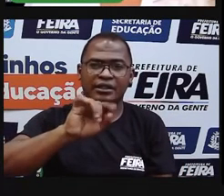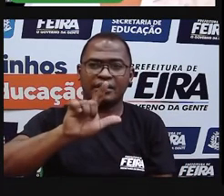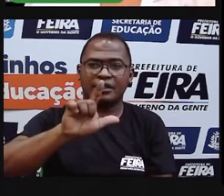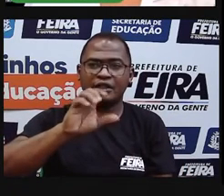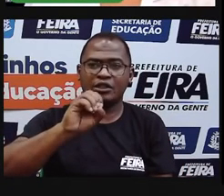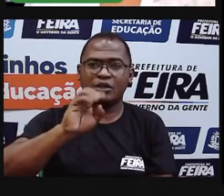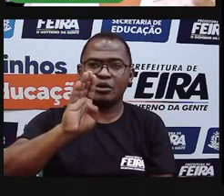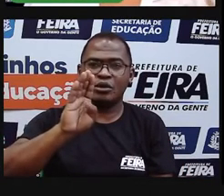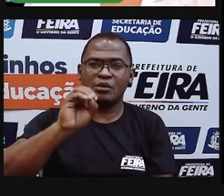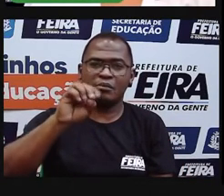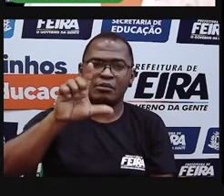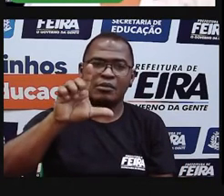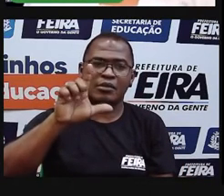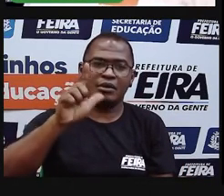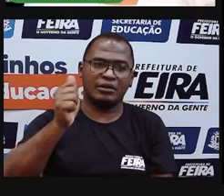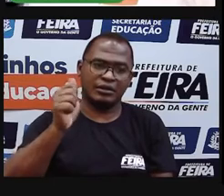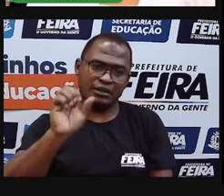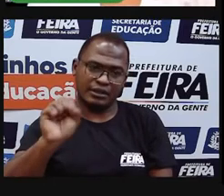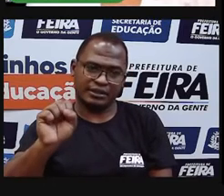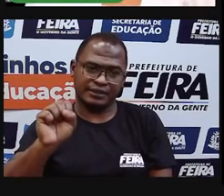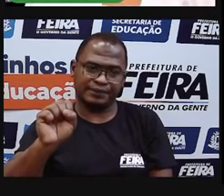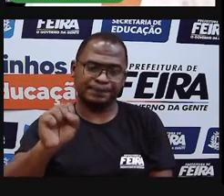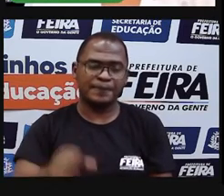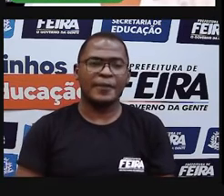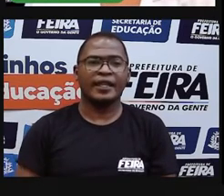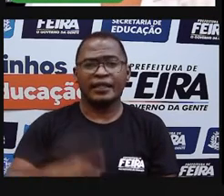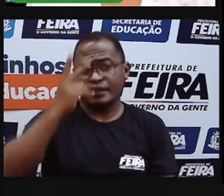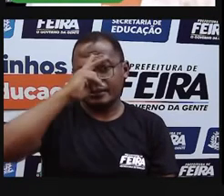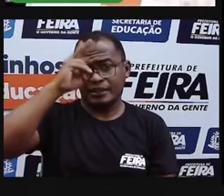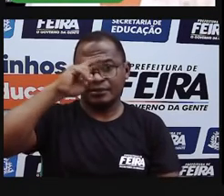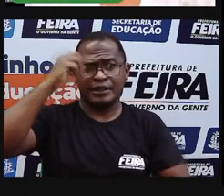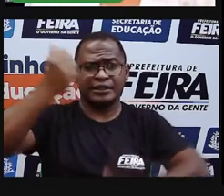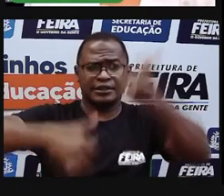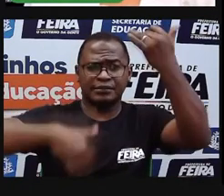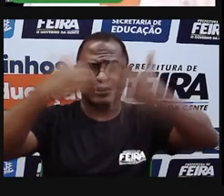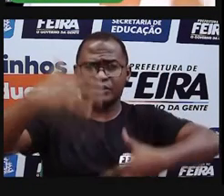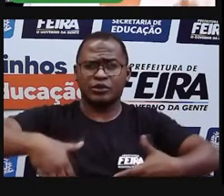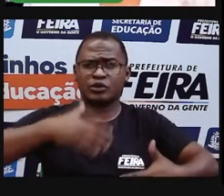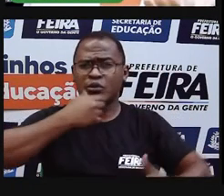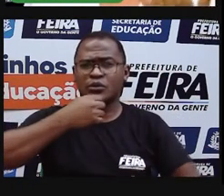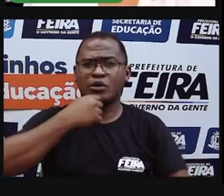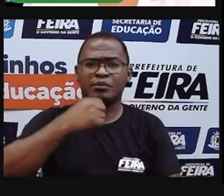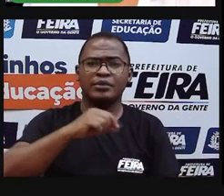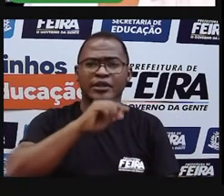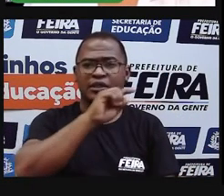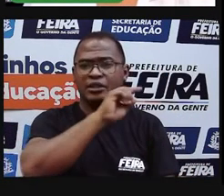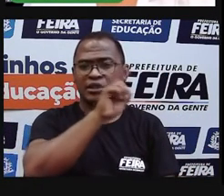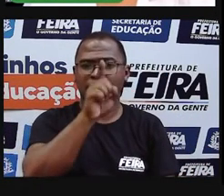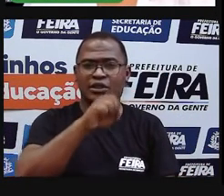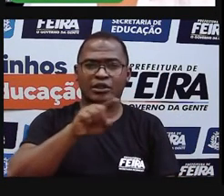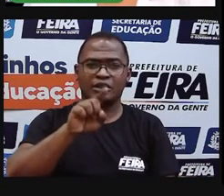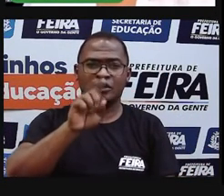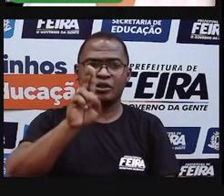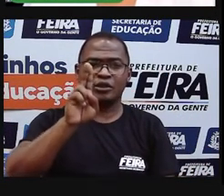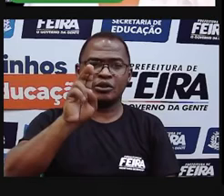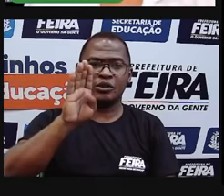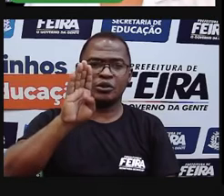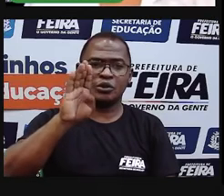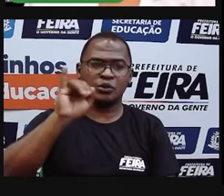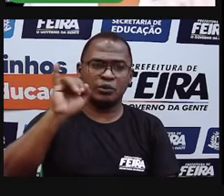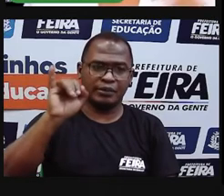lembra que eu falei de Zumbi dos Palmares, que ele pertencia a quilombo? Então, essas comunidades quilombolas são